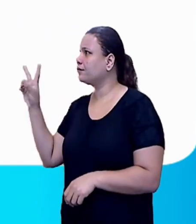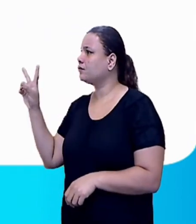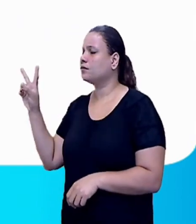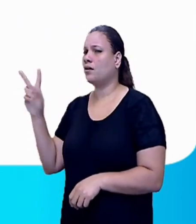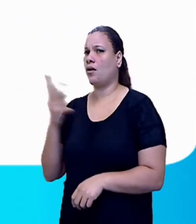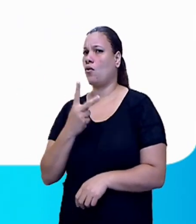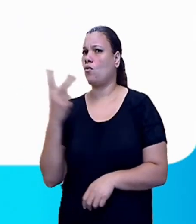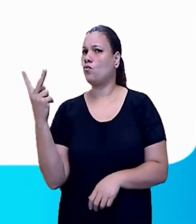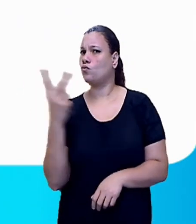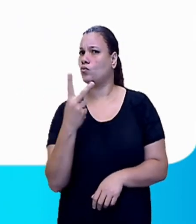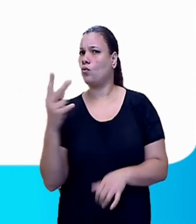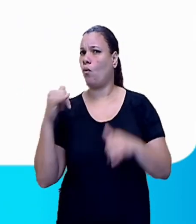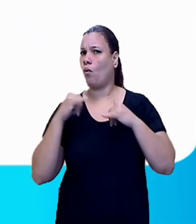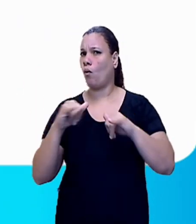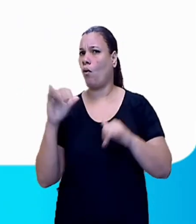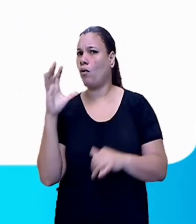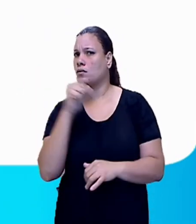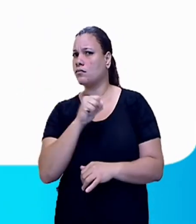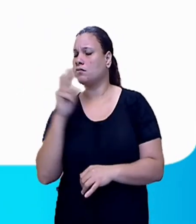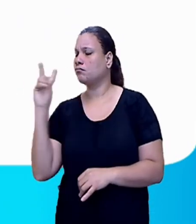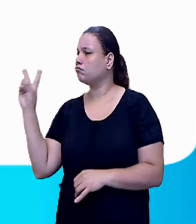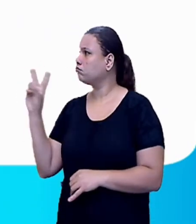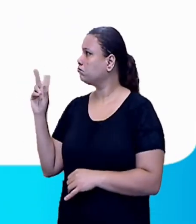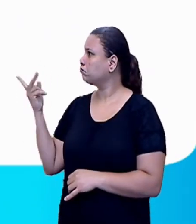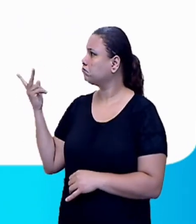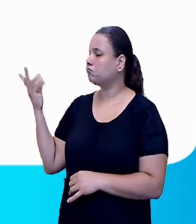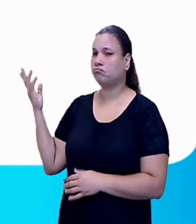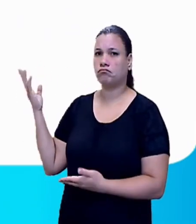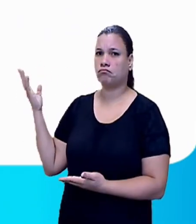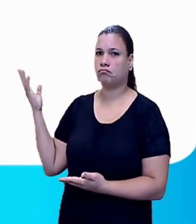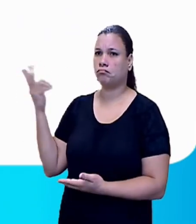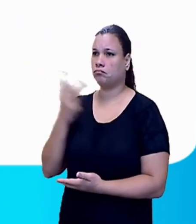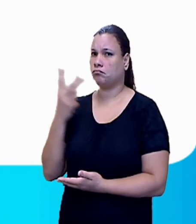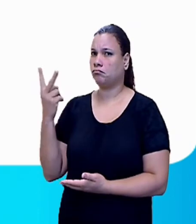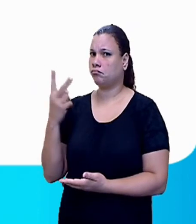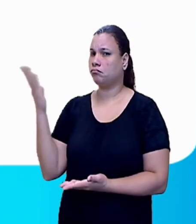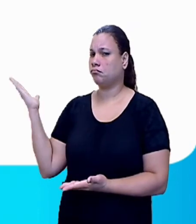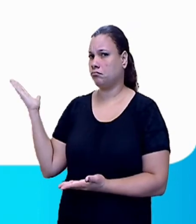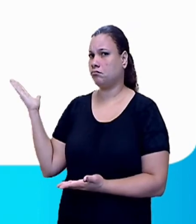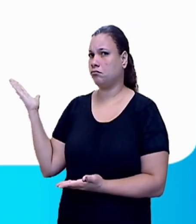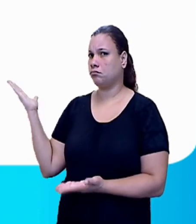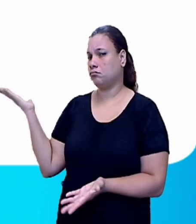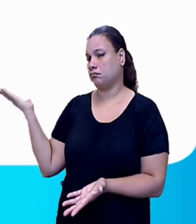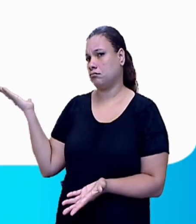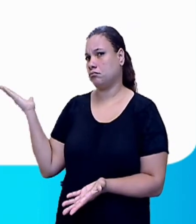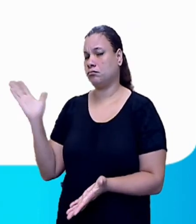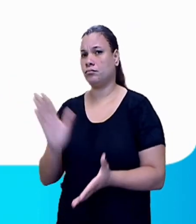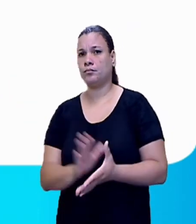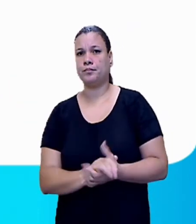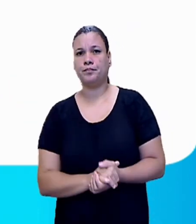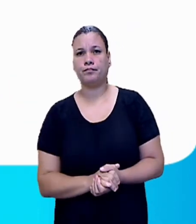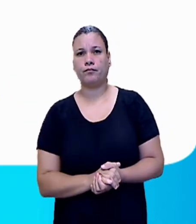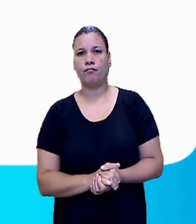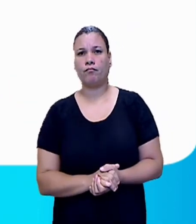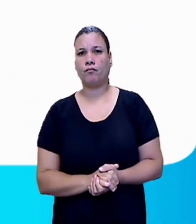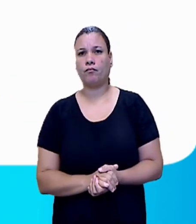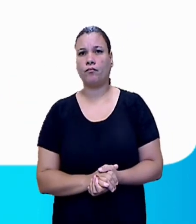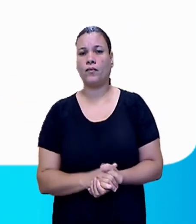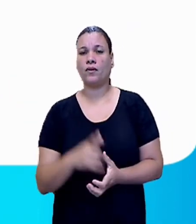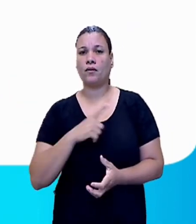observar, né, quais são os aspectos aí que constituíram esses dois anúncios. Olha, observem o primeiro.